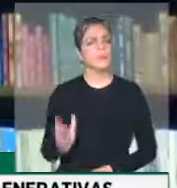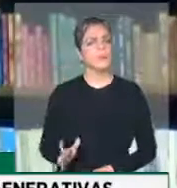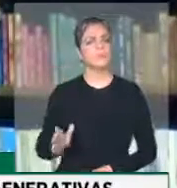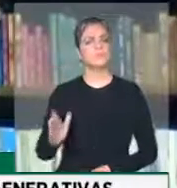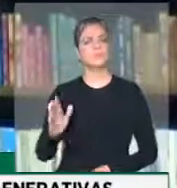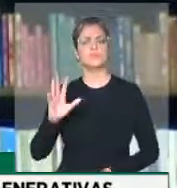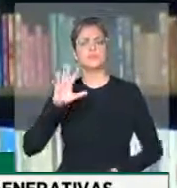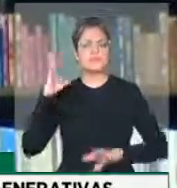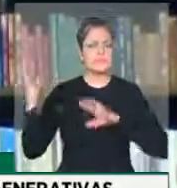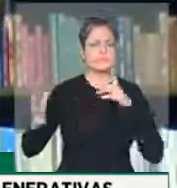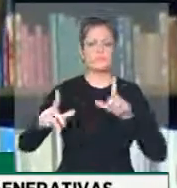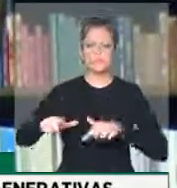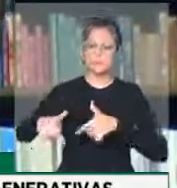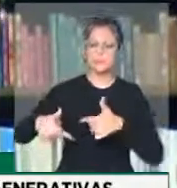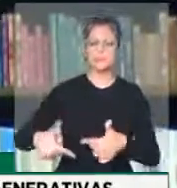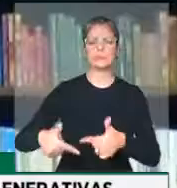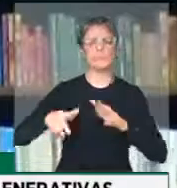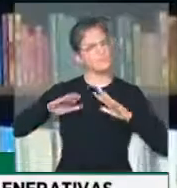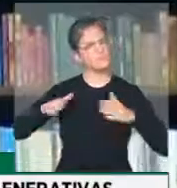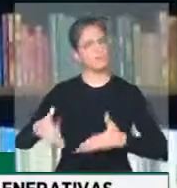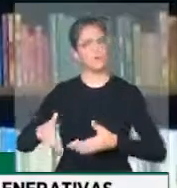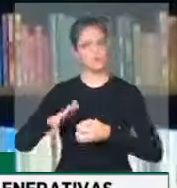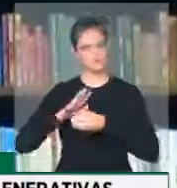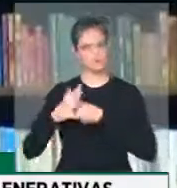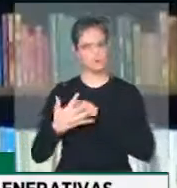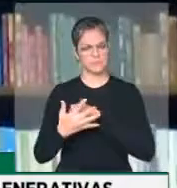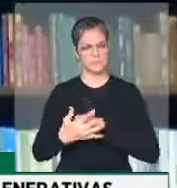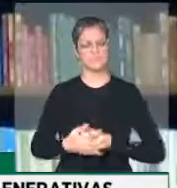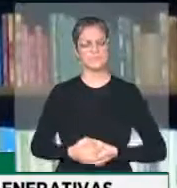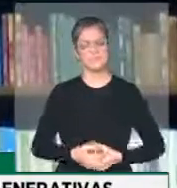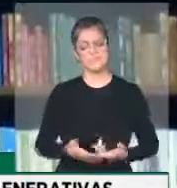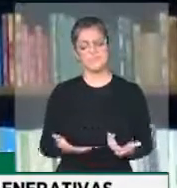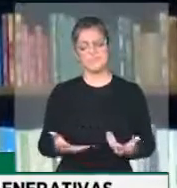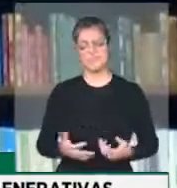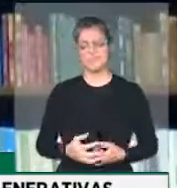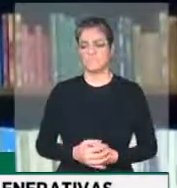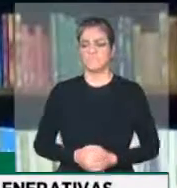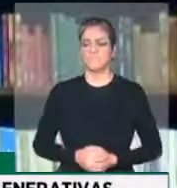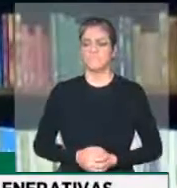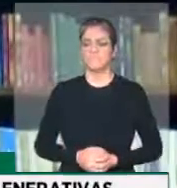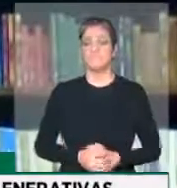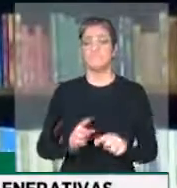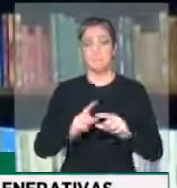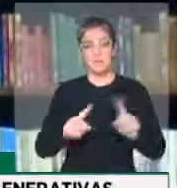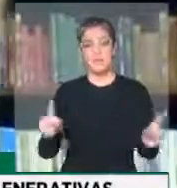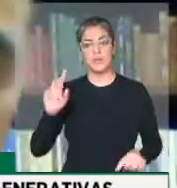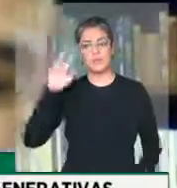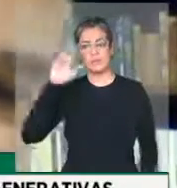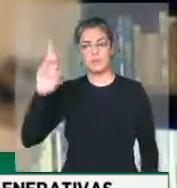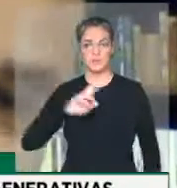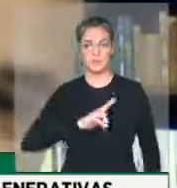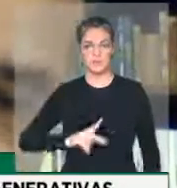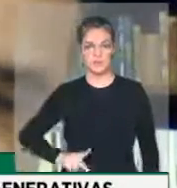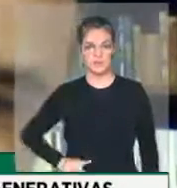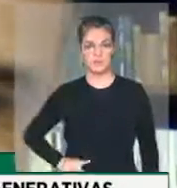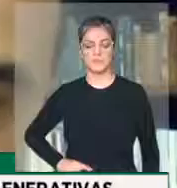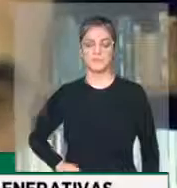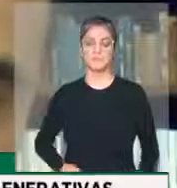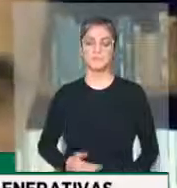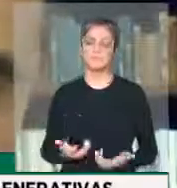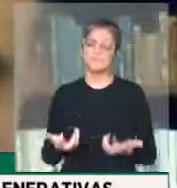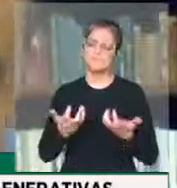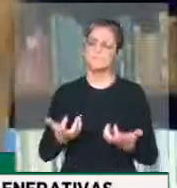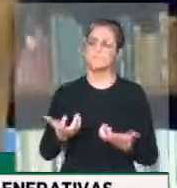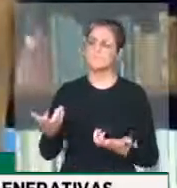combate à pandemia. Mas, senhor presidente, quero, neste momento, refletir com os colegas